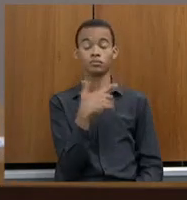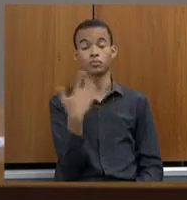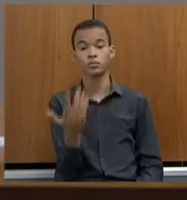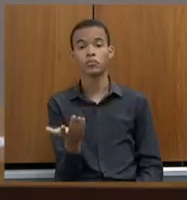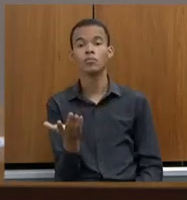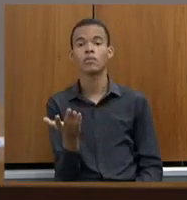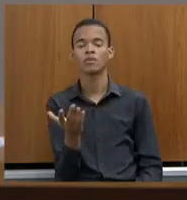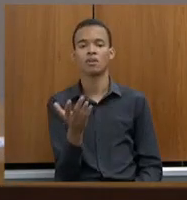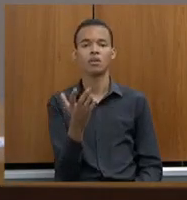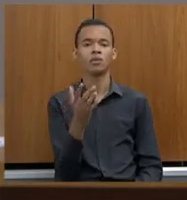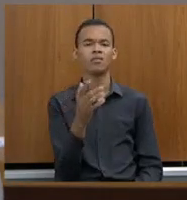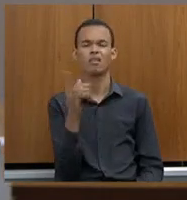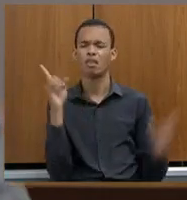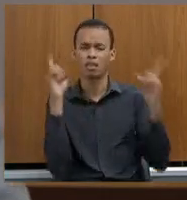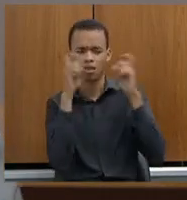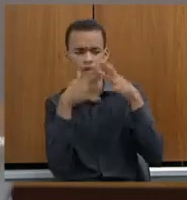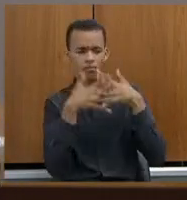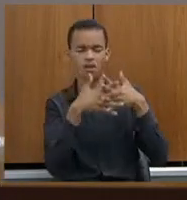viabilizar.